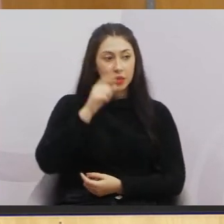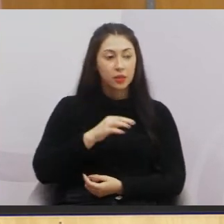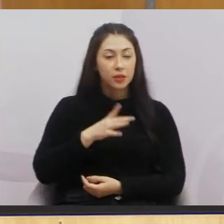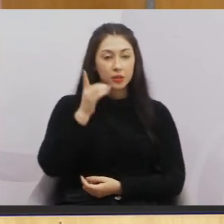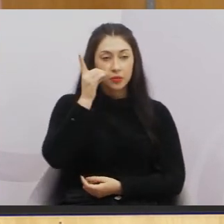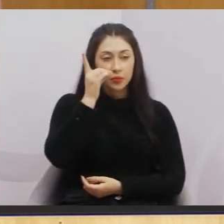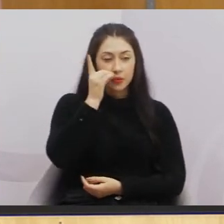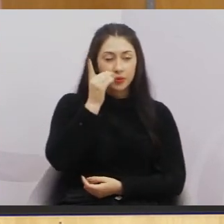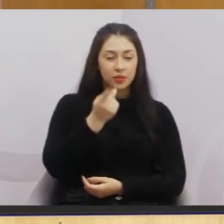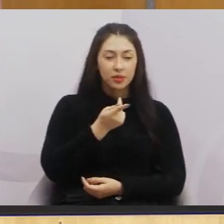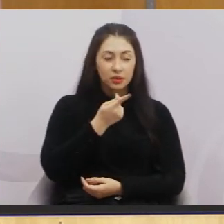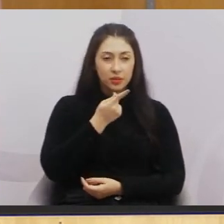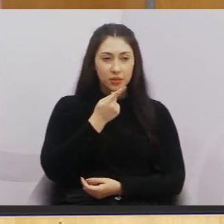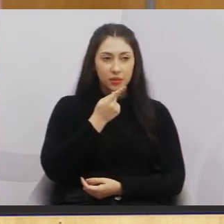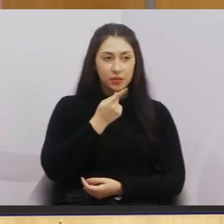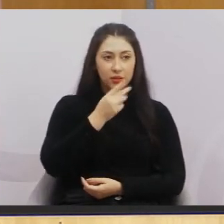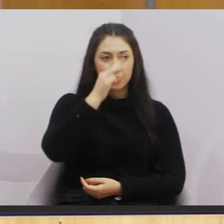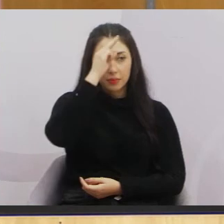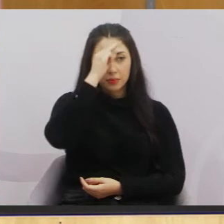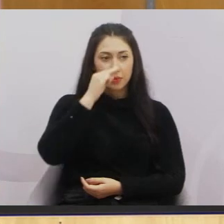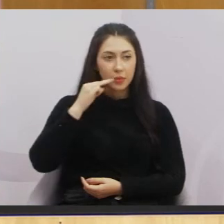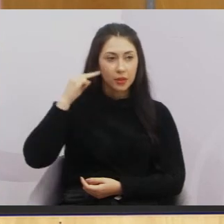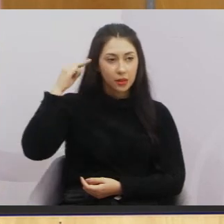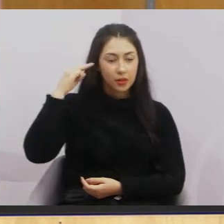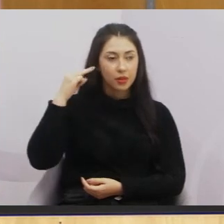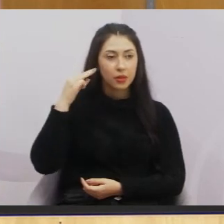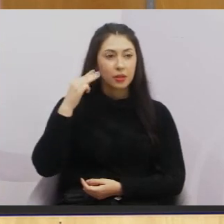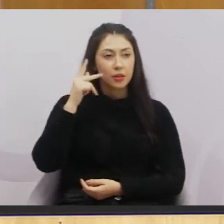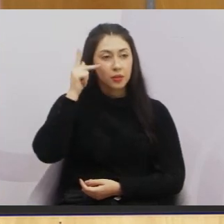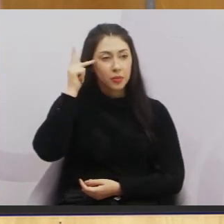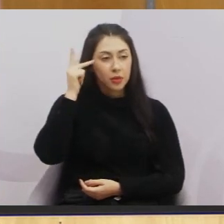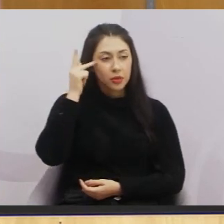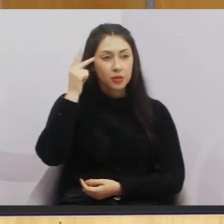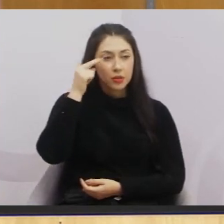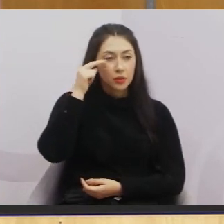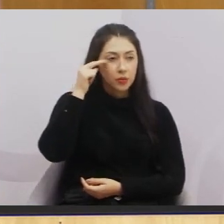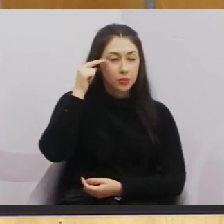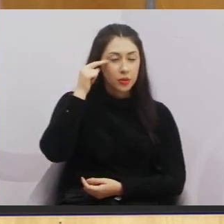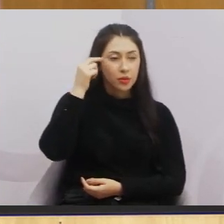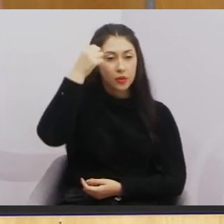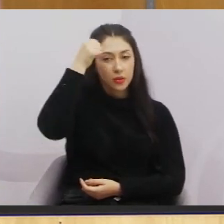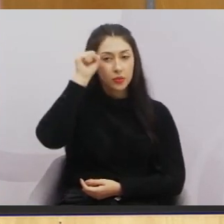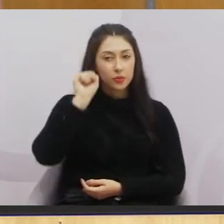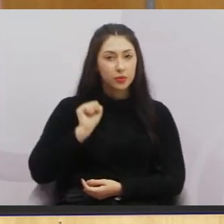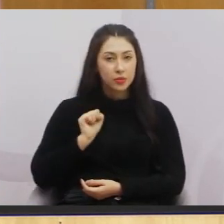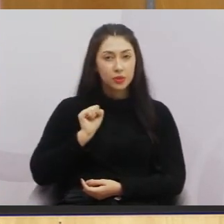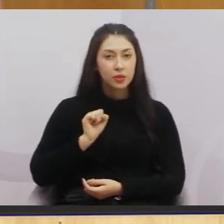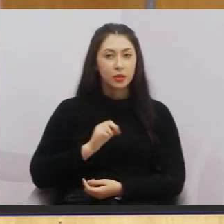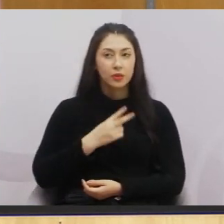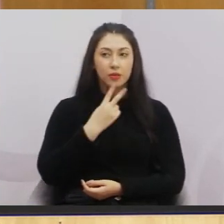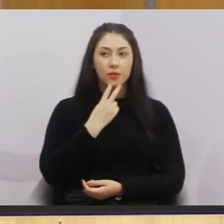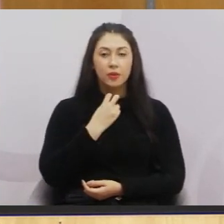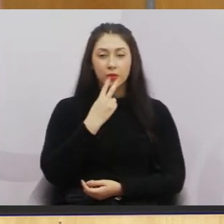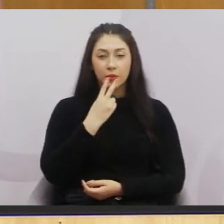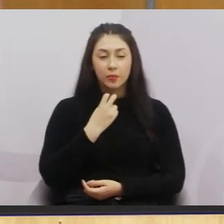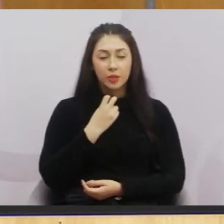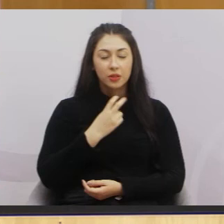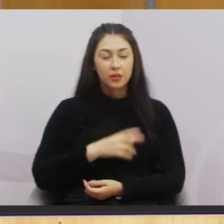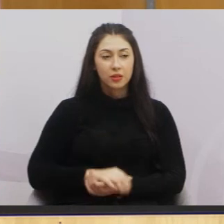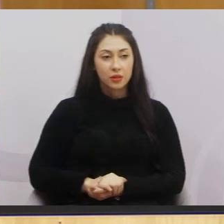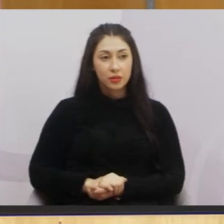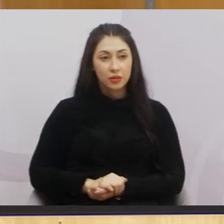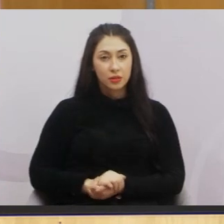Dúdia Hernandes, Barreto, Maria Amélia, Paulinho do Esporte, Roninha, Sônia Pata da Amizade, Valmir do Parque Meia Lua.